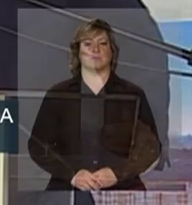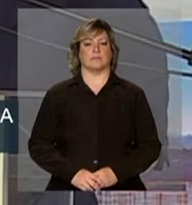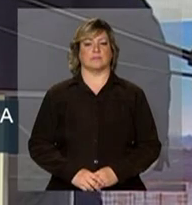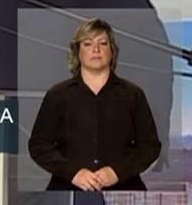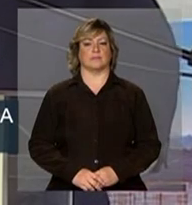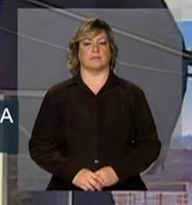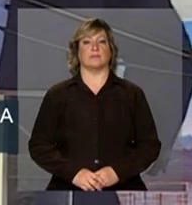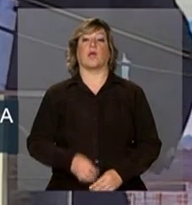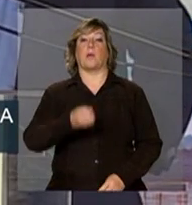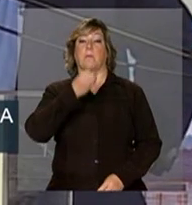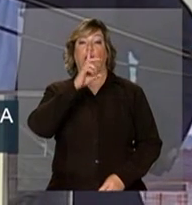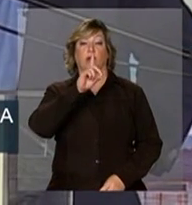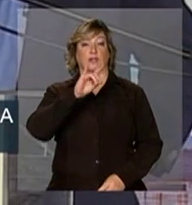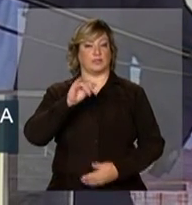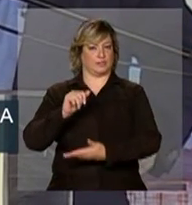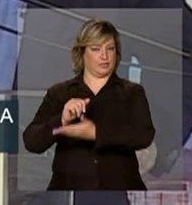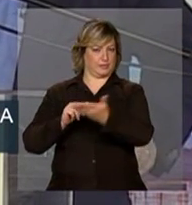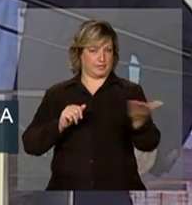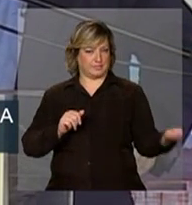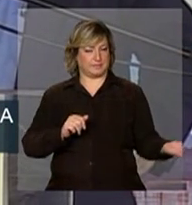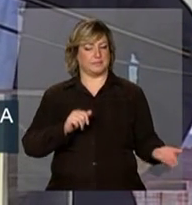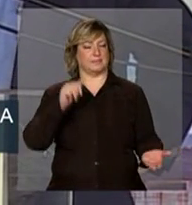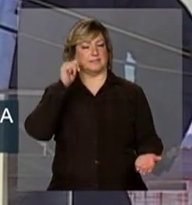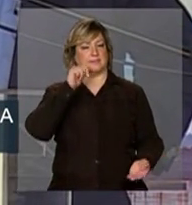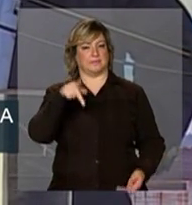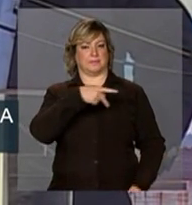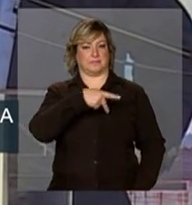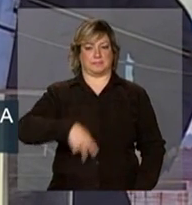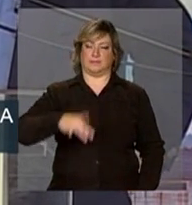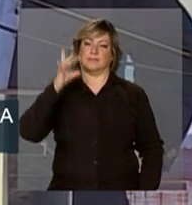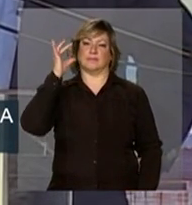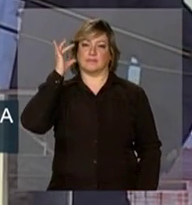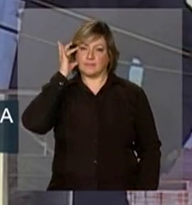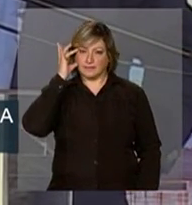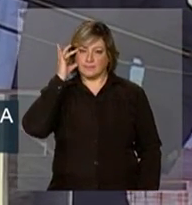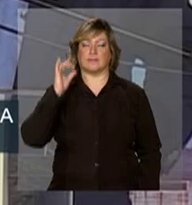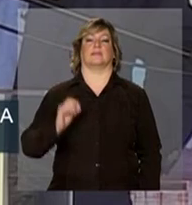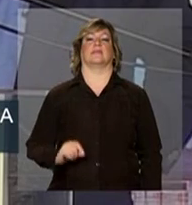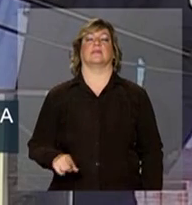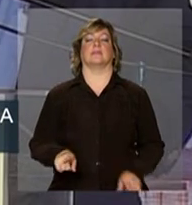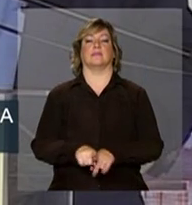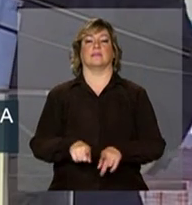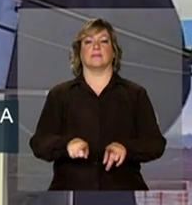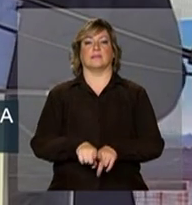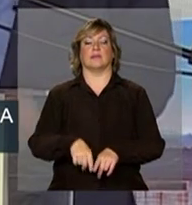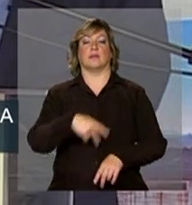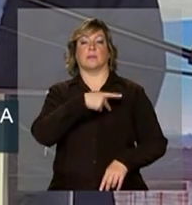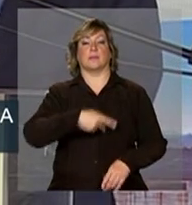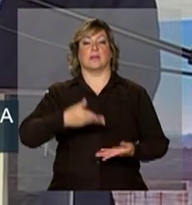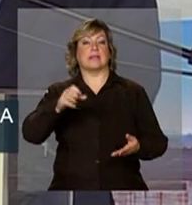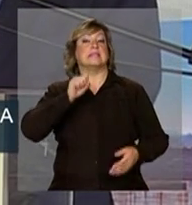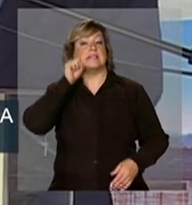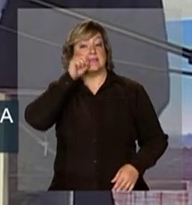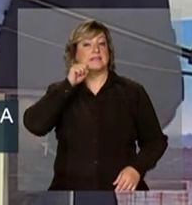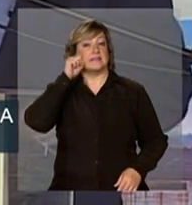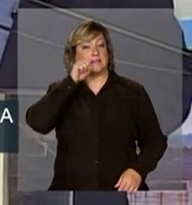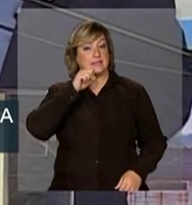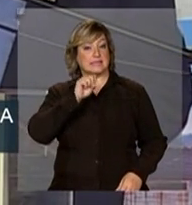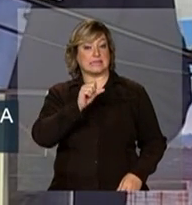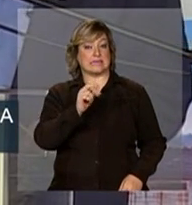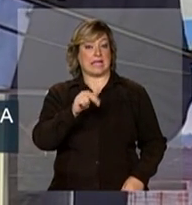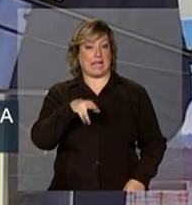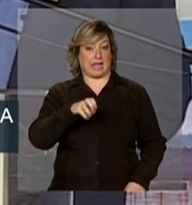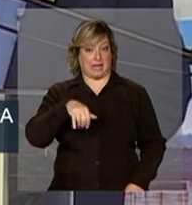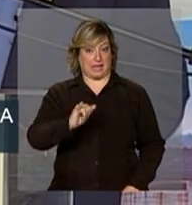Bom dia, excelentíssimo presidente Dilma Rousseff, presidente do Senado, senador